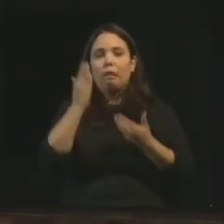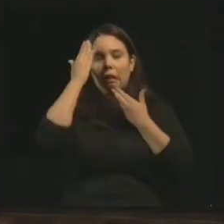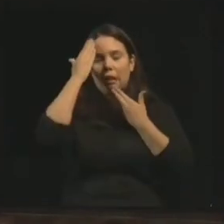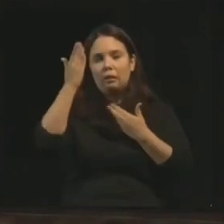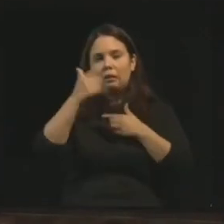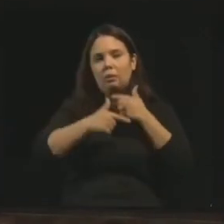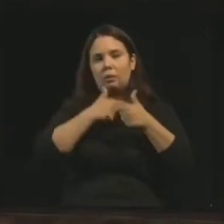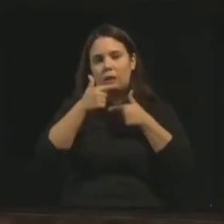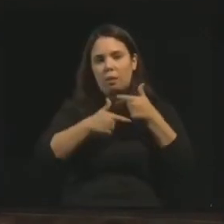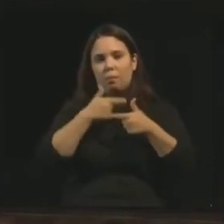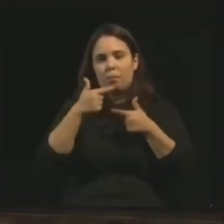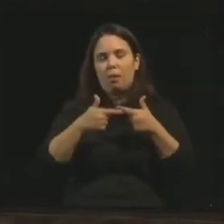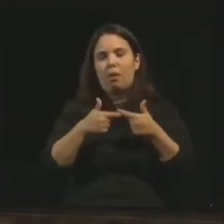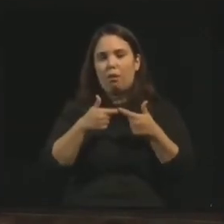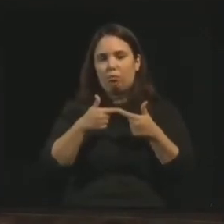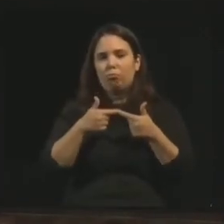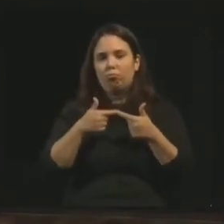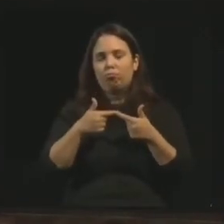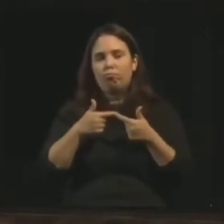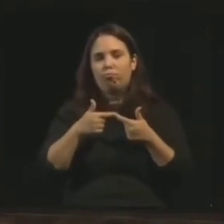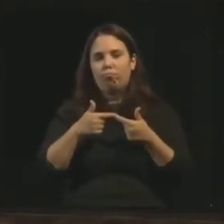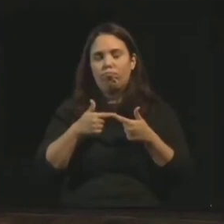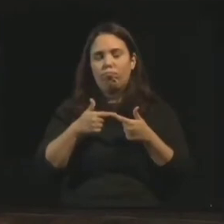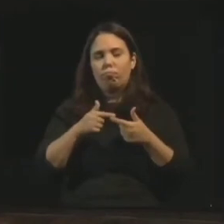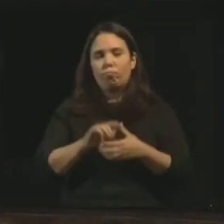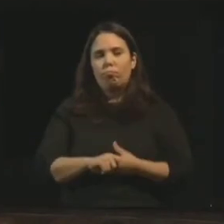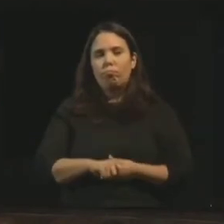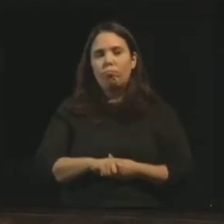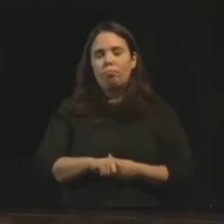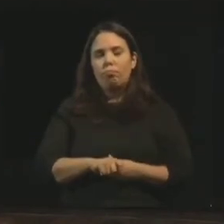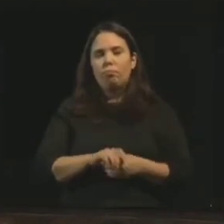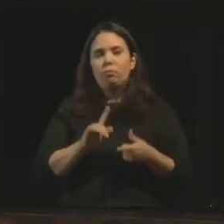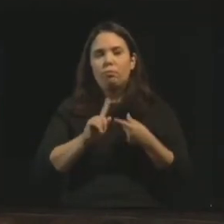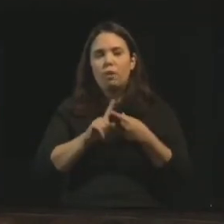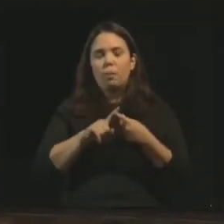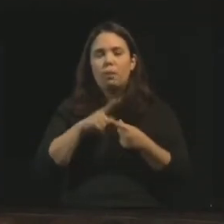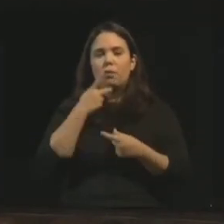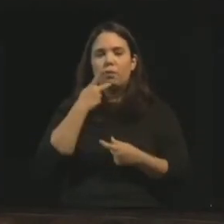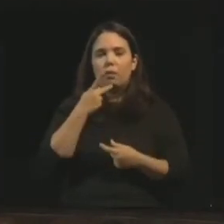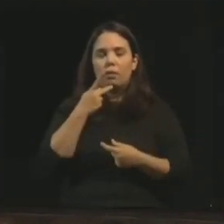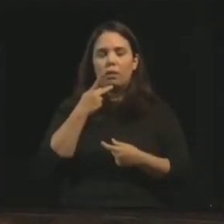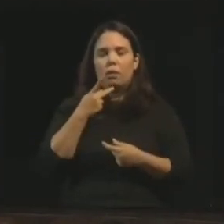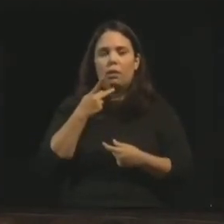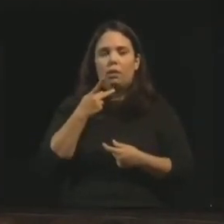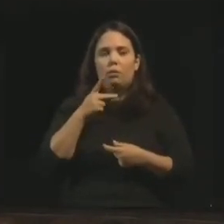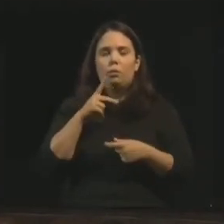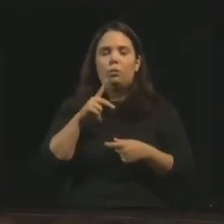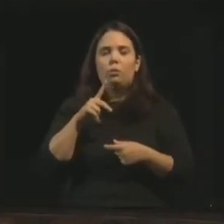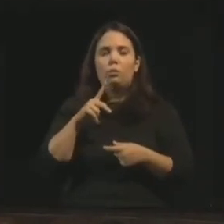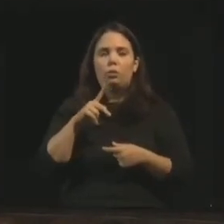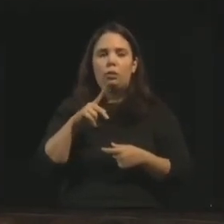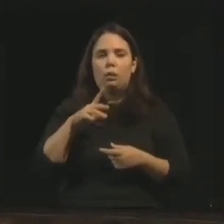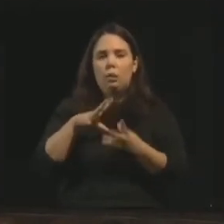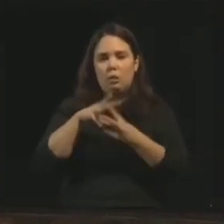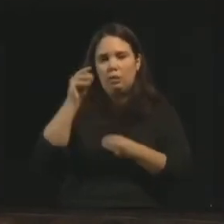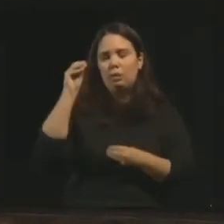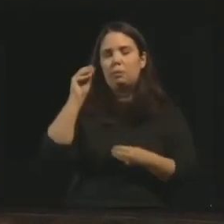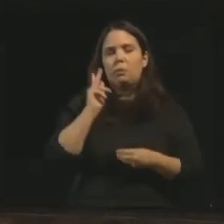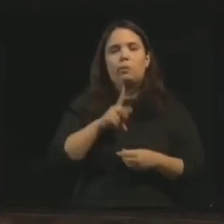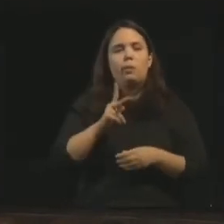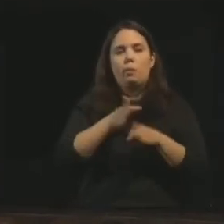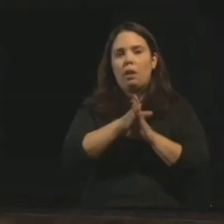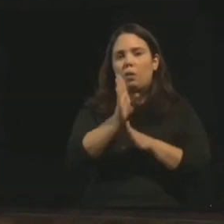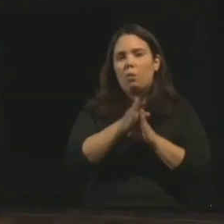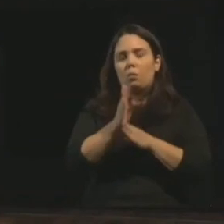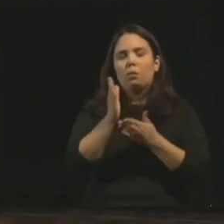trabalho do codificador. Então, falamos também aqui da fascinação e o espírito eraço sempre nos recomenda